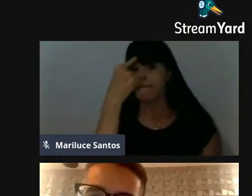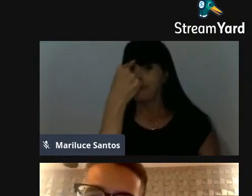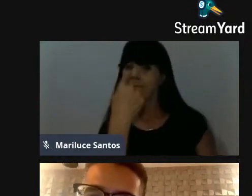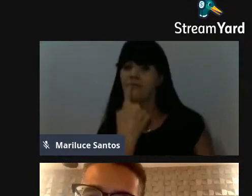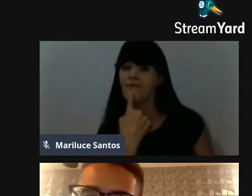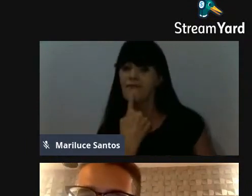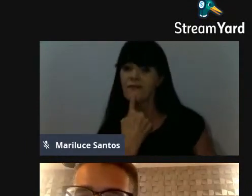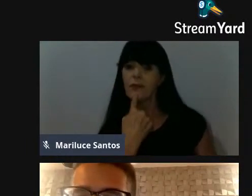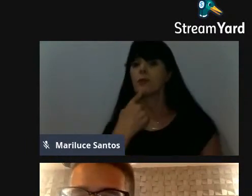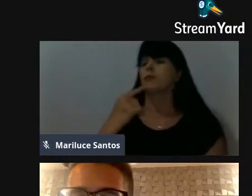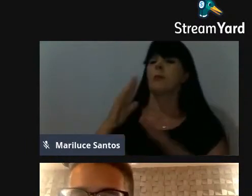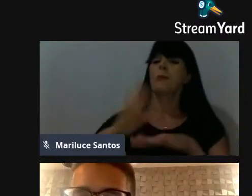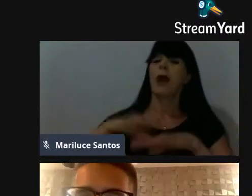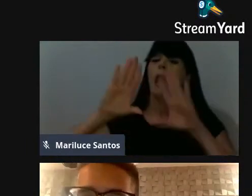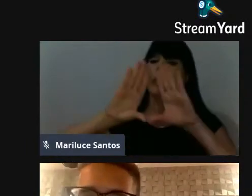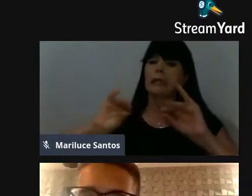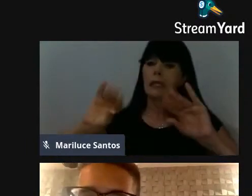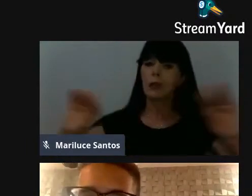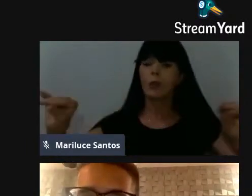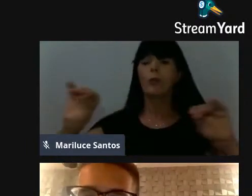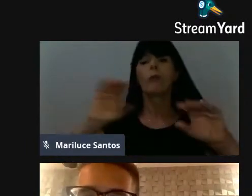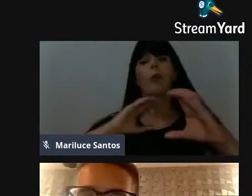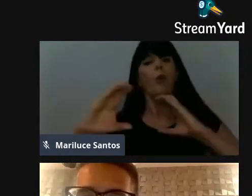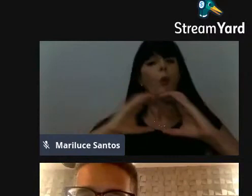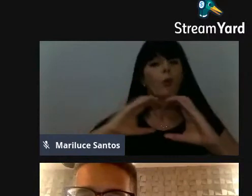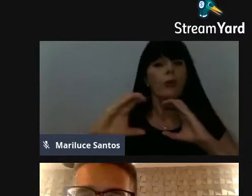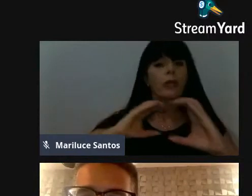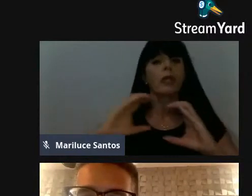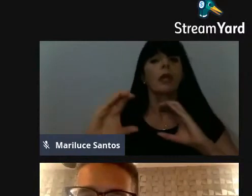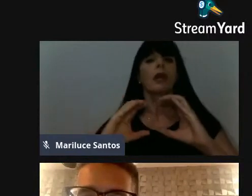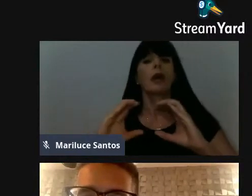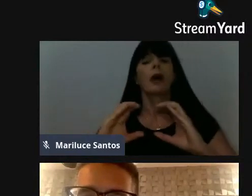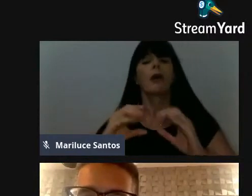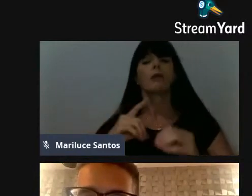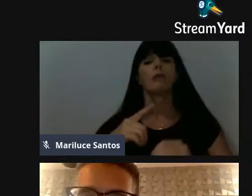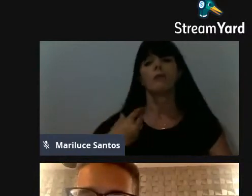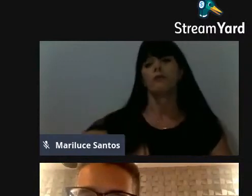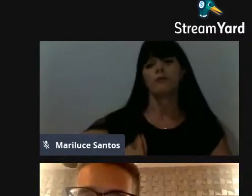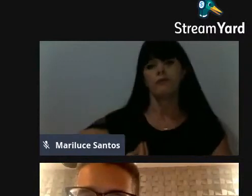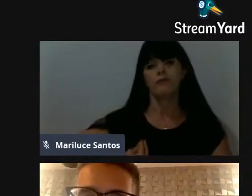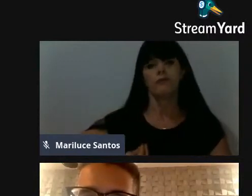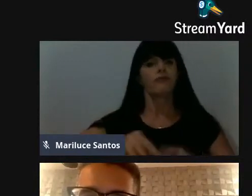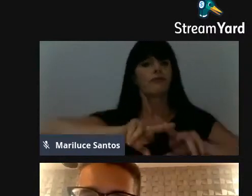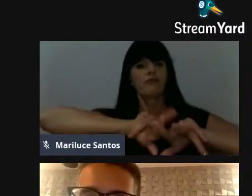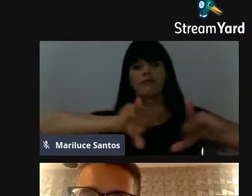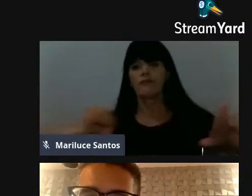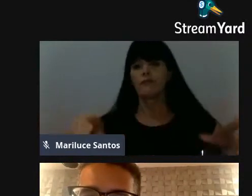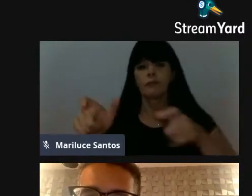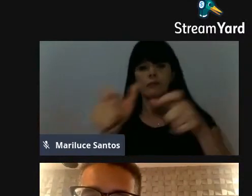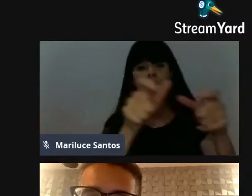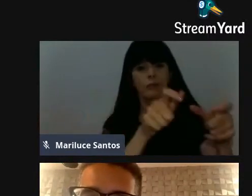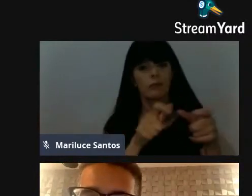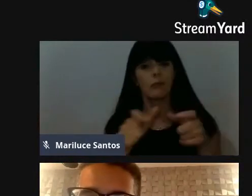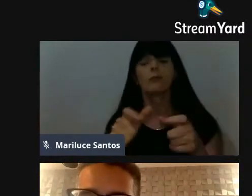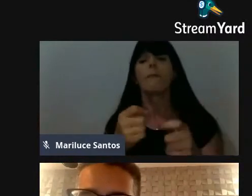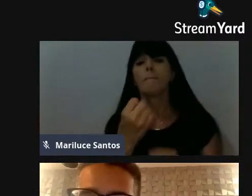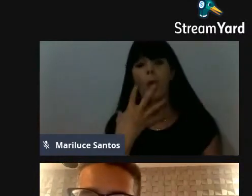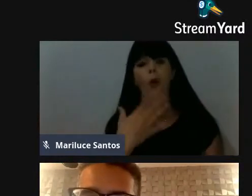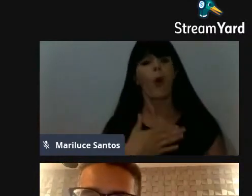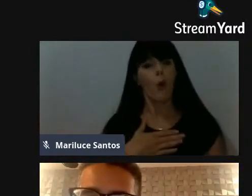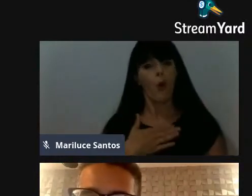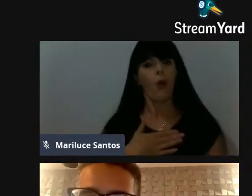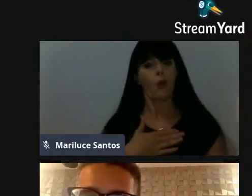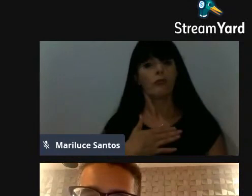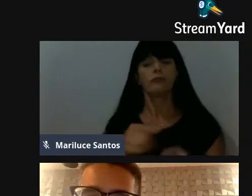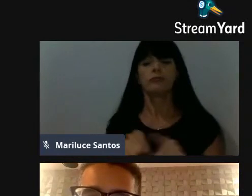tranquilo para poder comunicar, de estar em vários locais, é muito, para mim é muito bom, por isso, aumento, faço